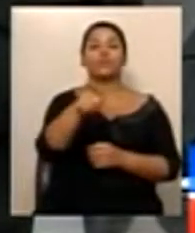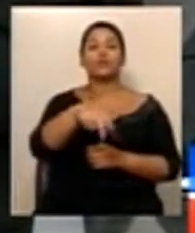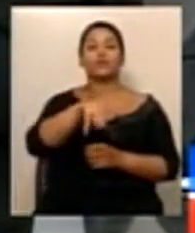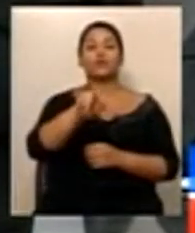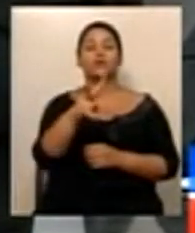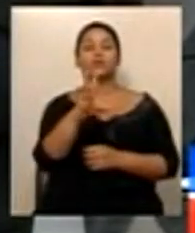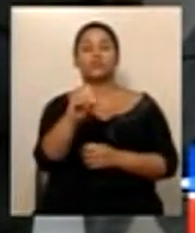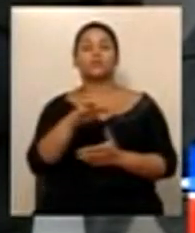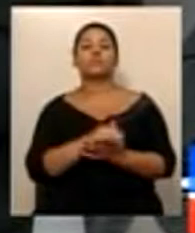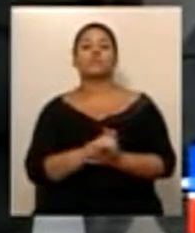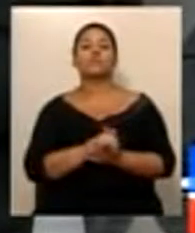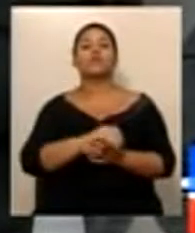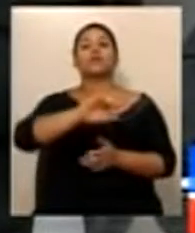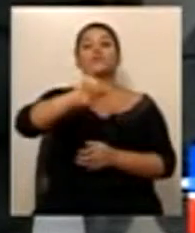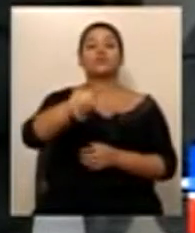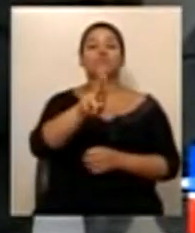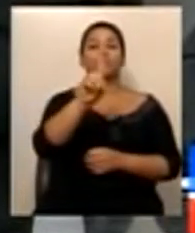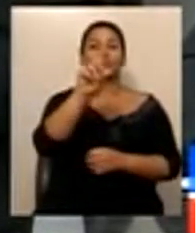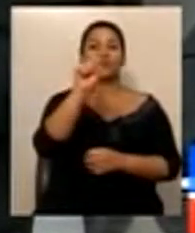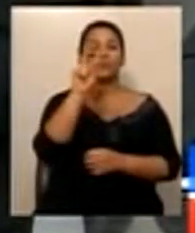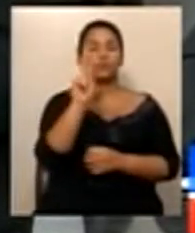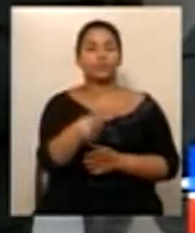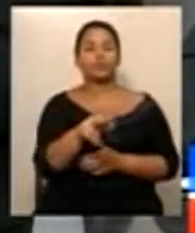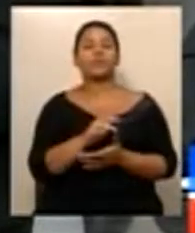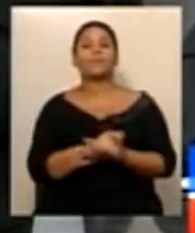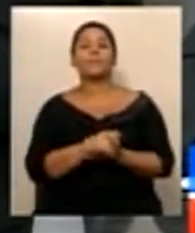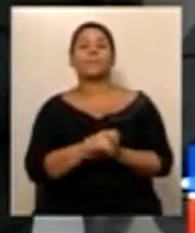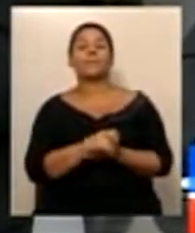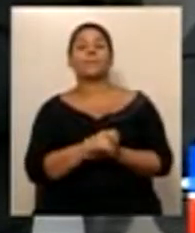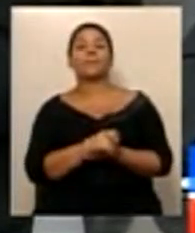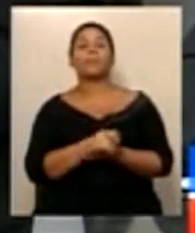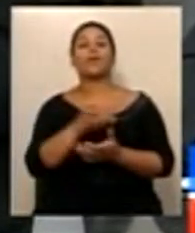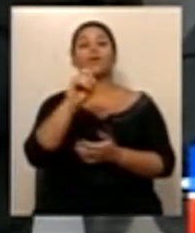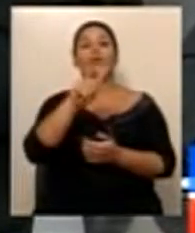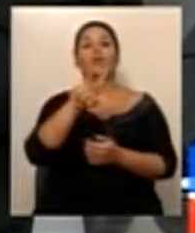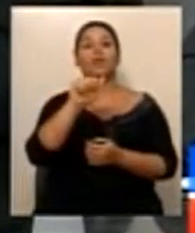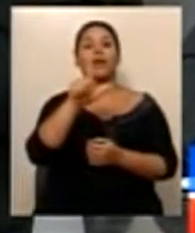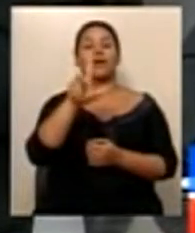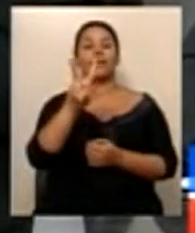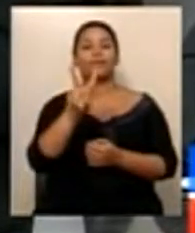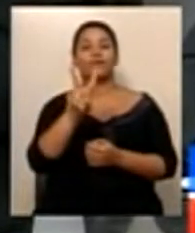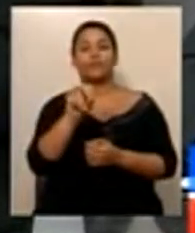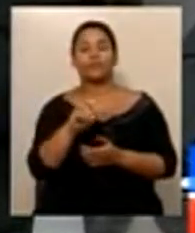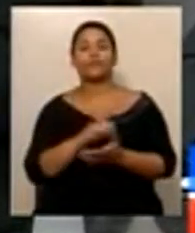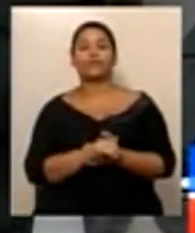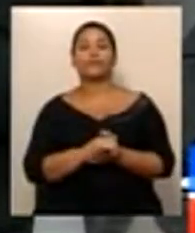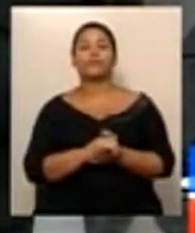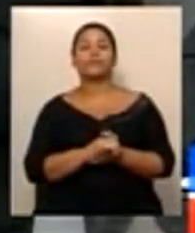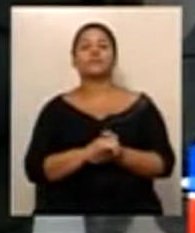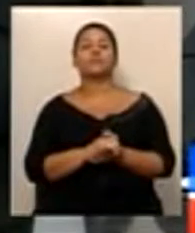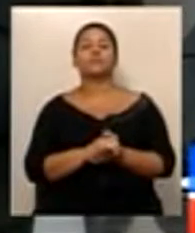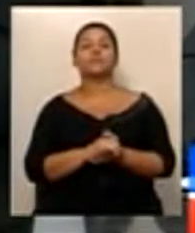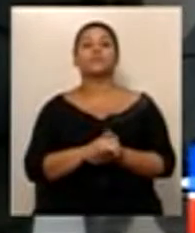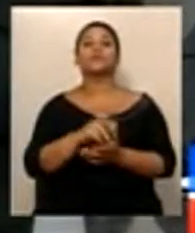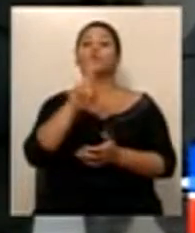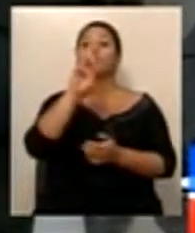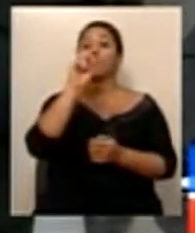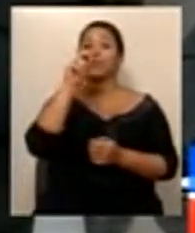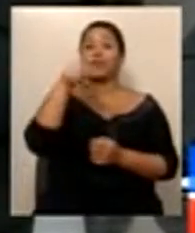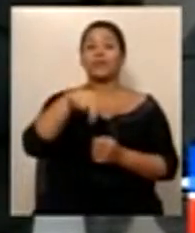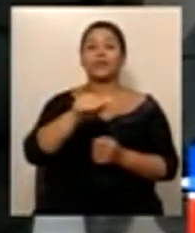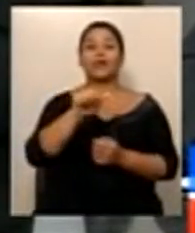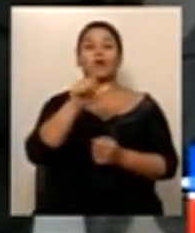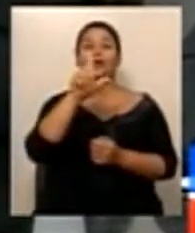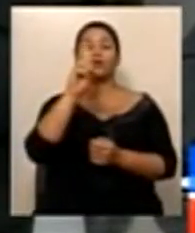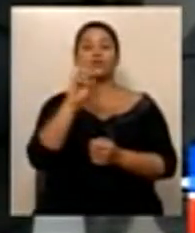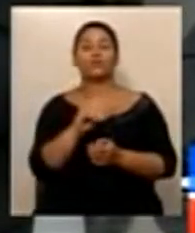Marquinhos Madeira. Deputado Nelito Gomes de Barros. Deputado Olavo Calheiros. Deputado Ricardo Nezinho. Deputado Ronaldo Medeiros.